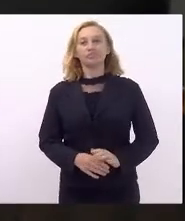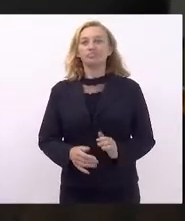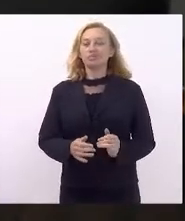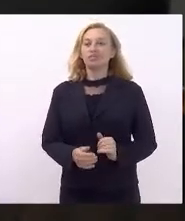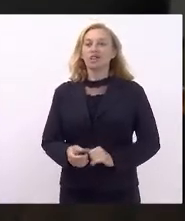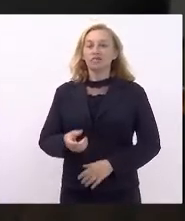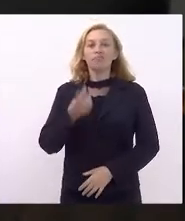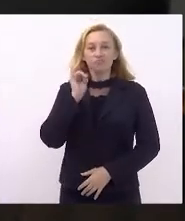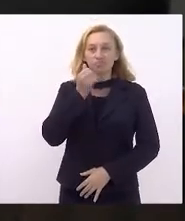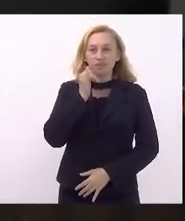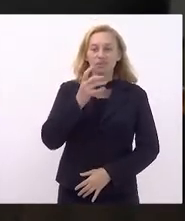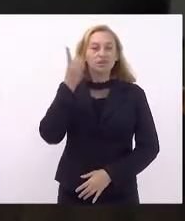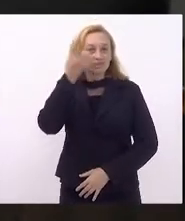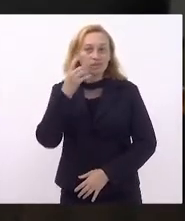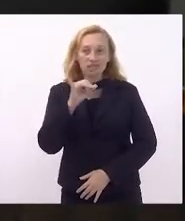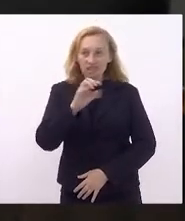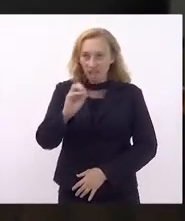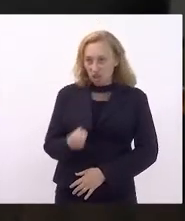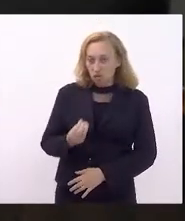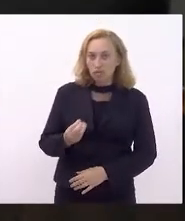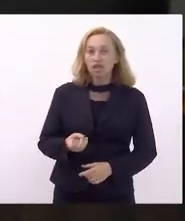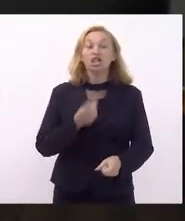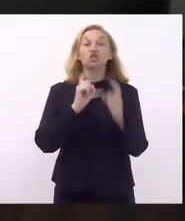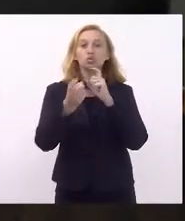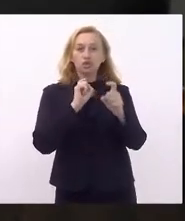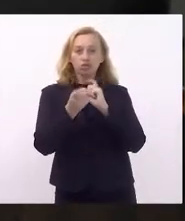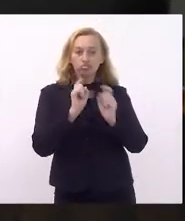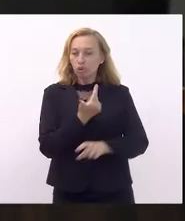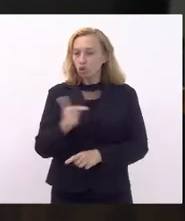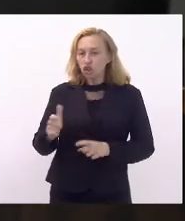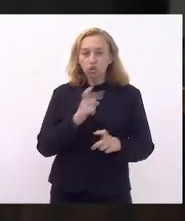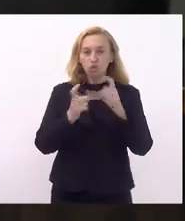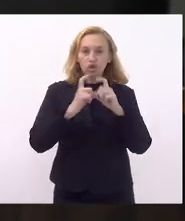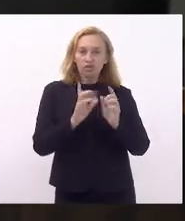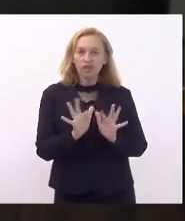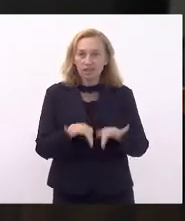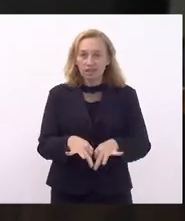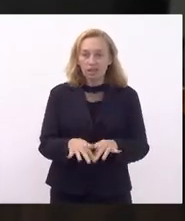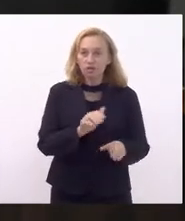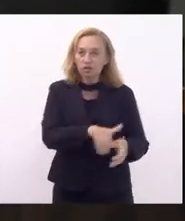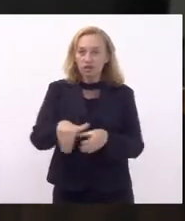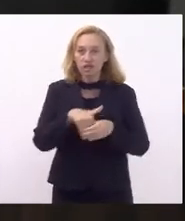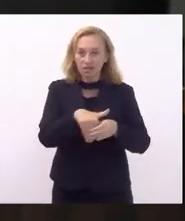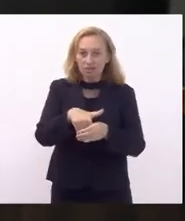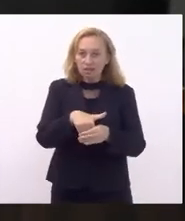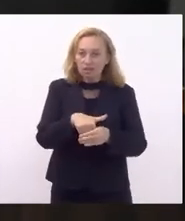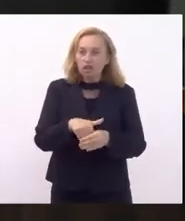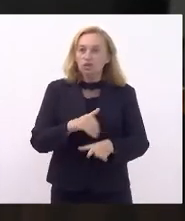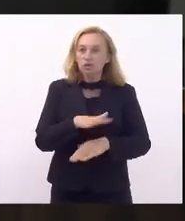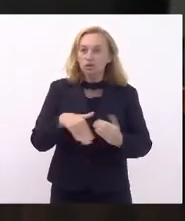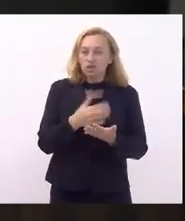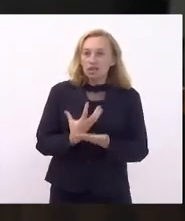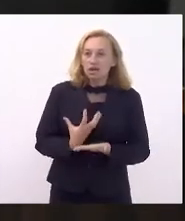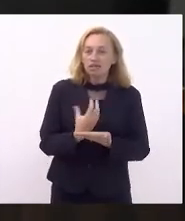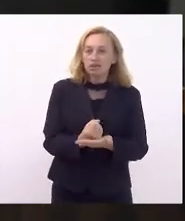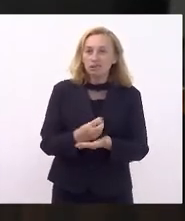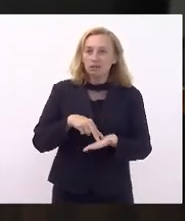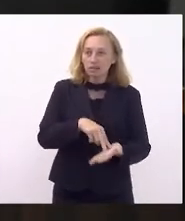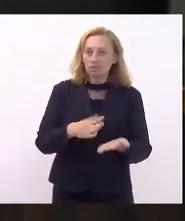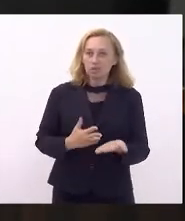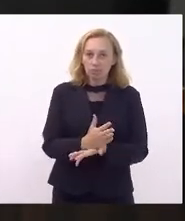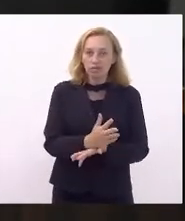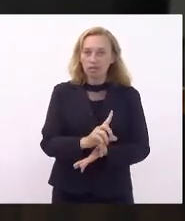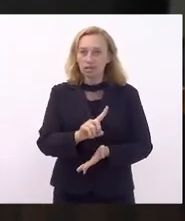relator deputado Sérgio Fernandes. Em discussão, não havendo o querer discutir, encerrada a discussão. Em votação, os senhores que aprovam, permaneçam como estão.